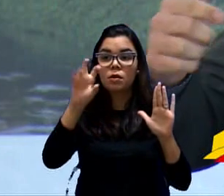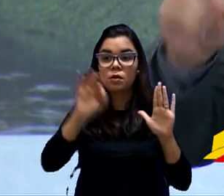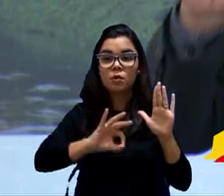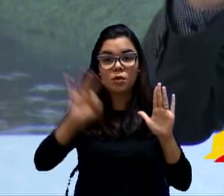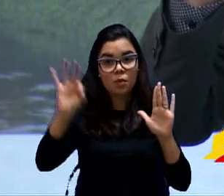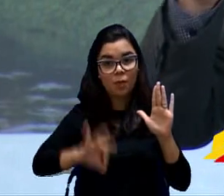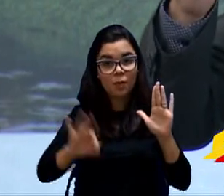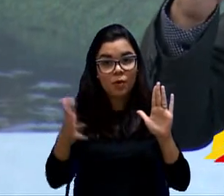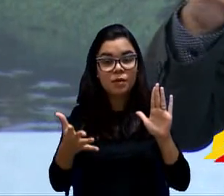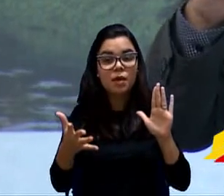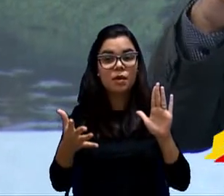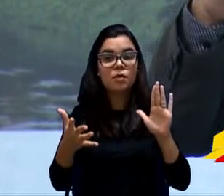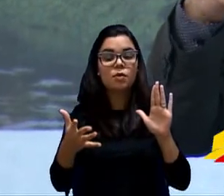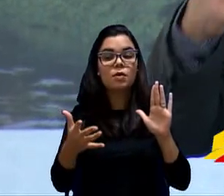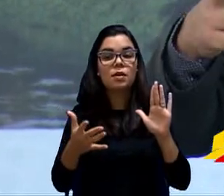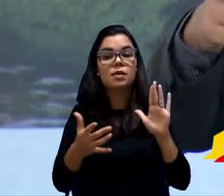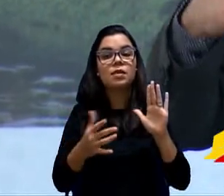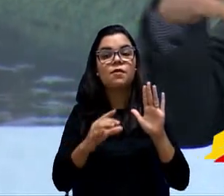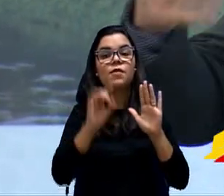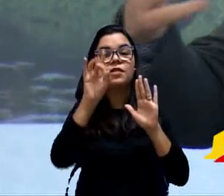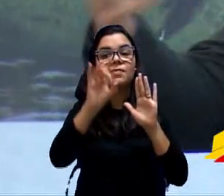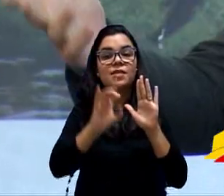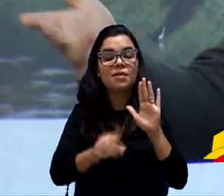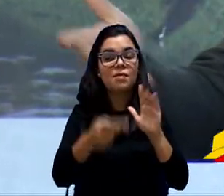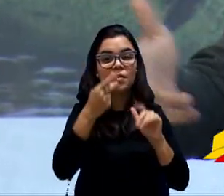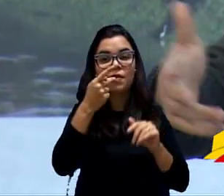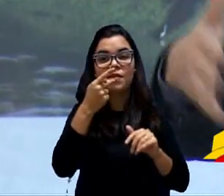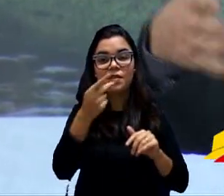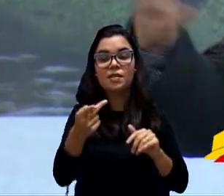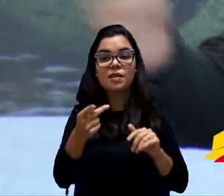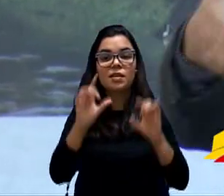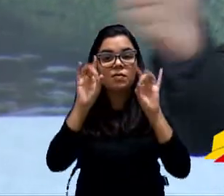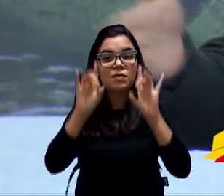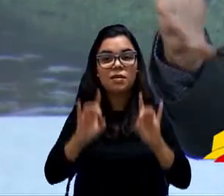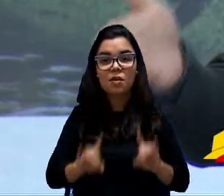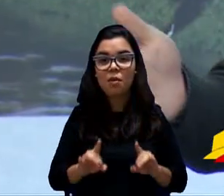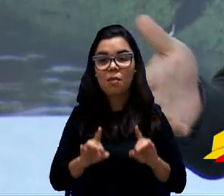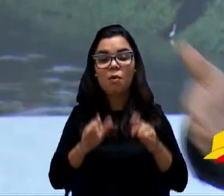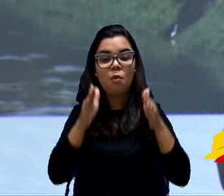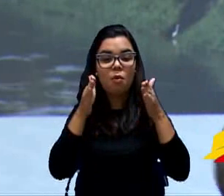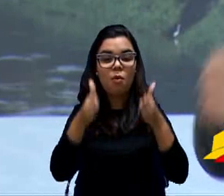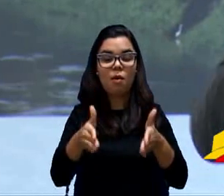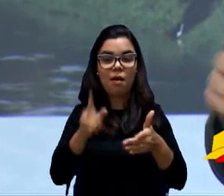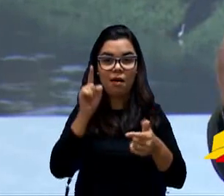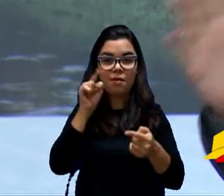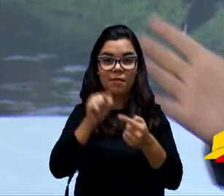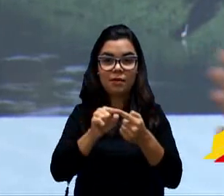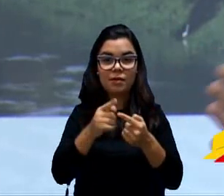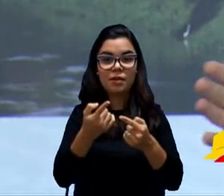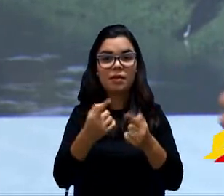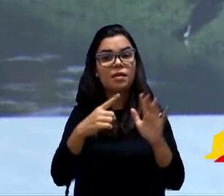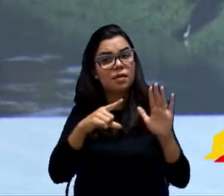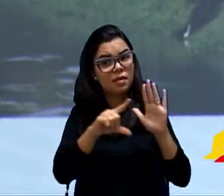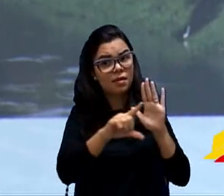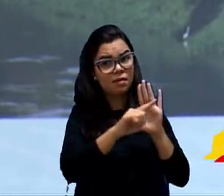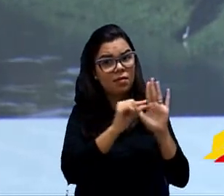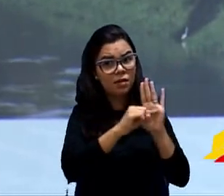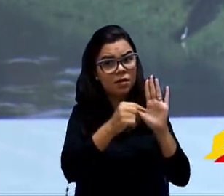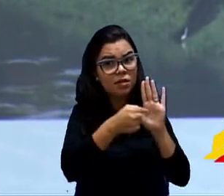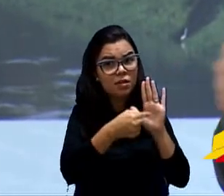fazer especialmente ou exclusivamente alguma área de interesse social, algum lugar, tinha que estar um artigo aqui também.